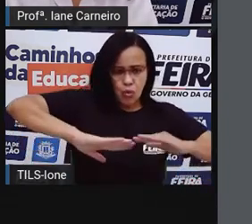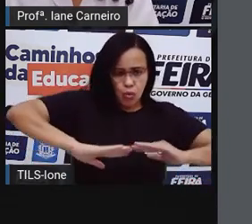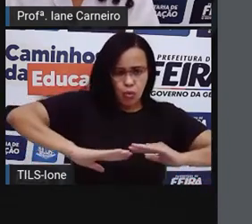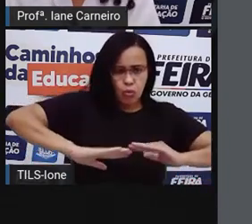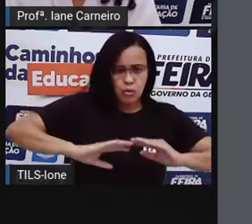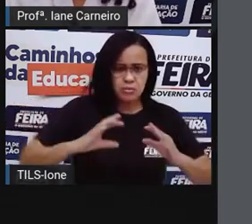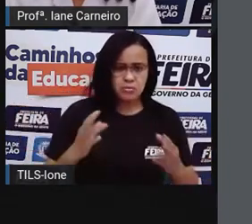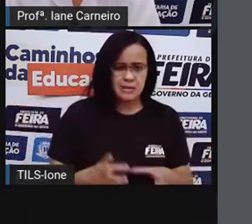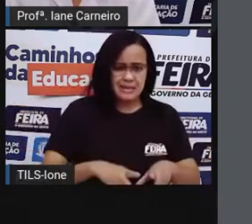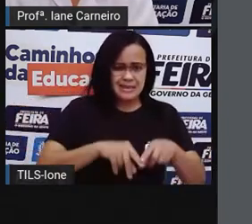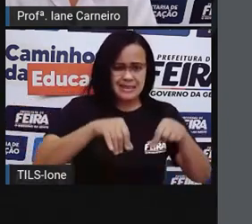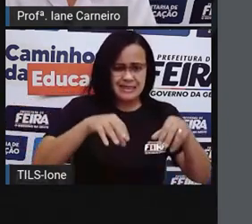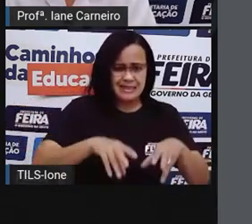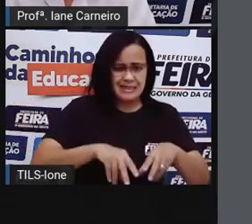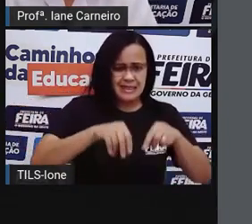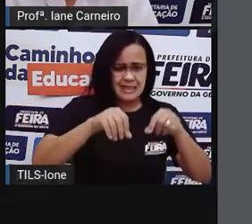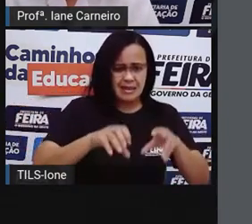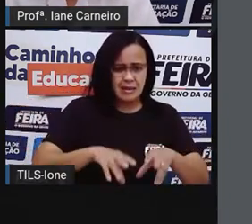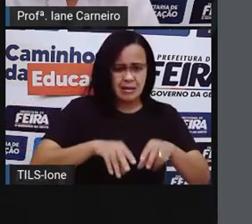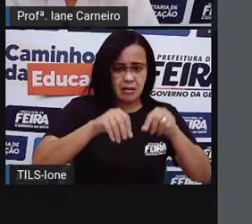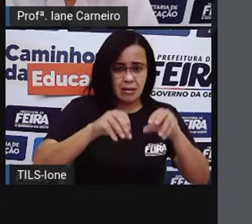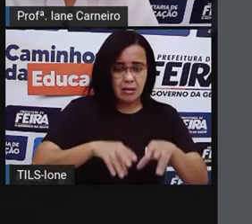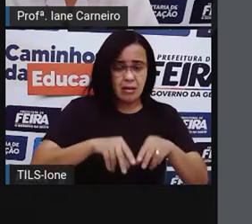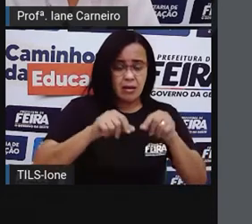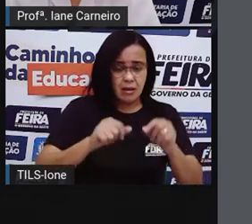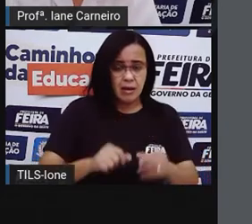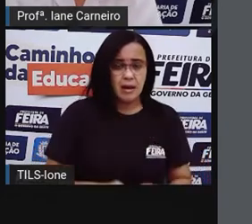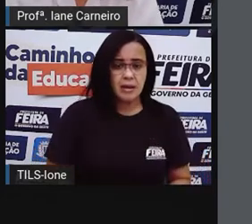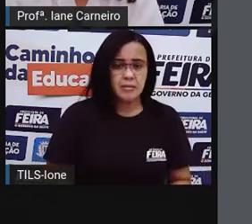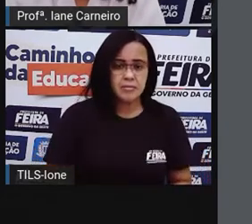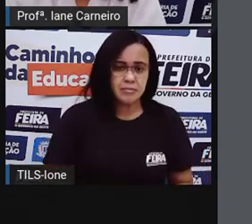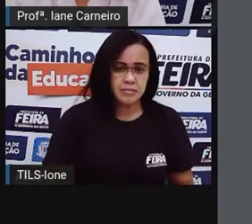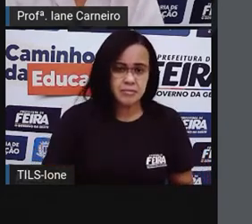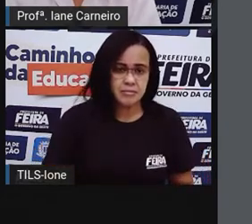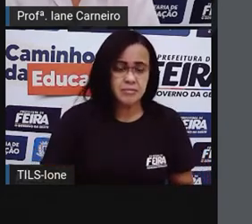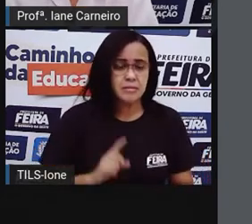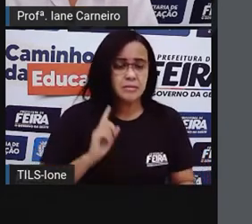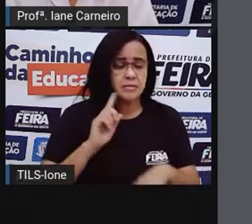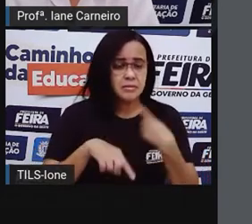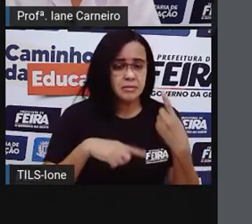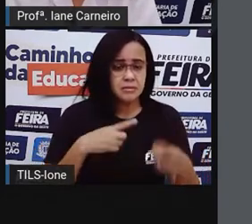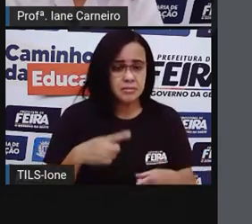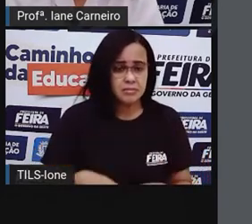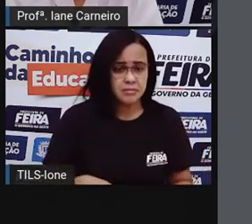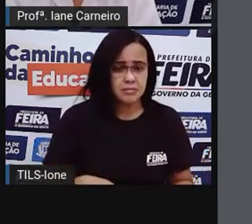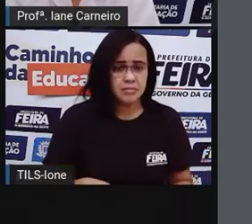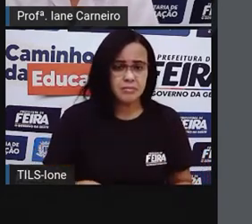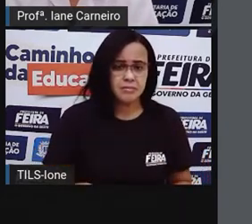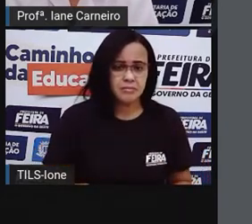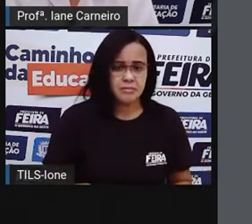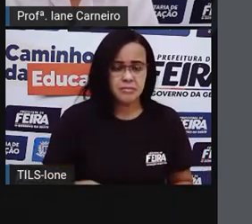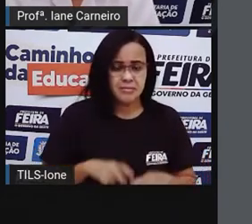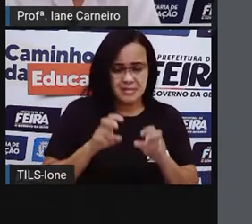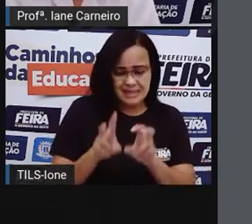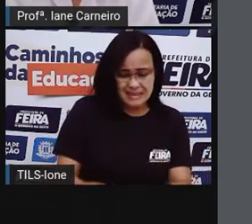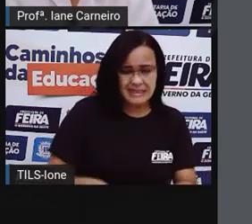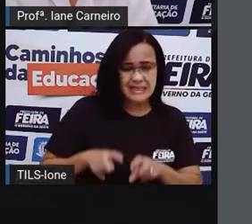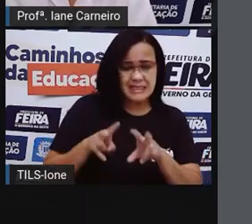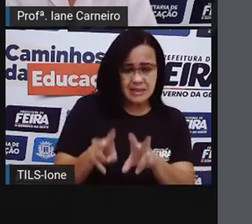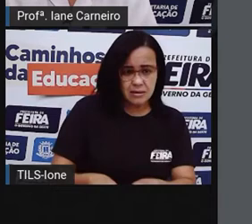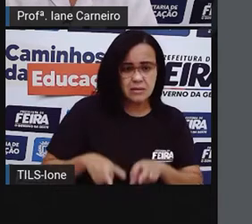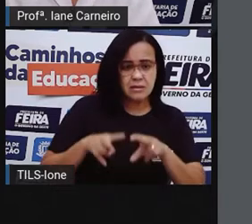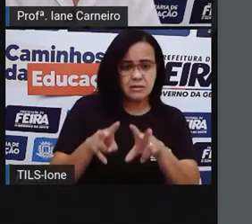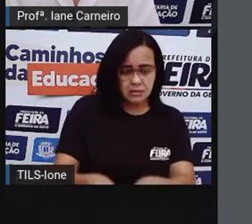bem fofa ao lado do galinheiro. Depois, ciscou o terreno até cavar um